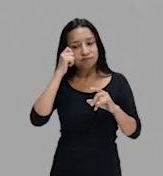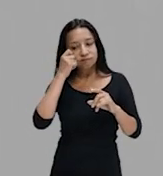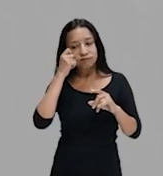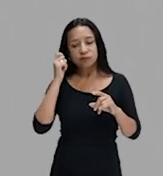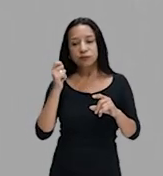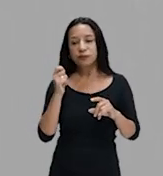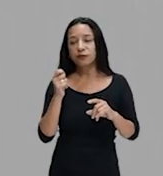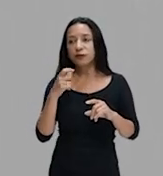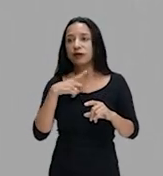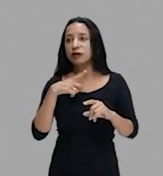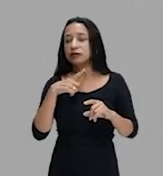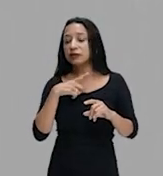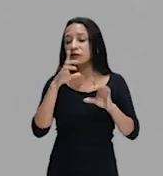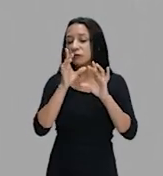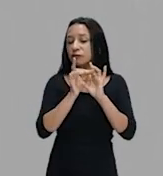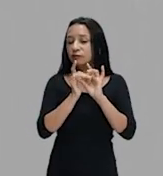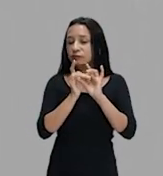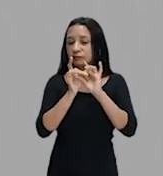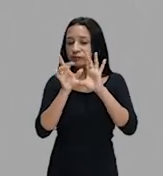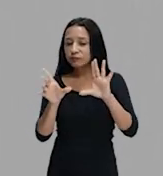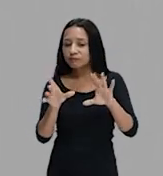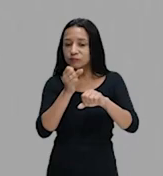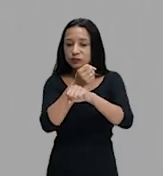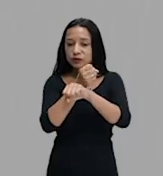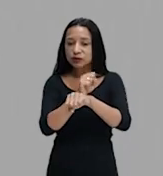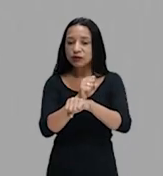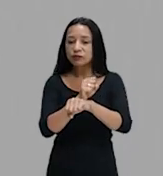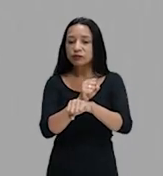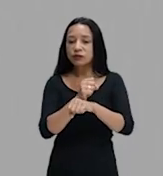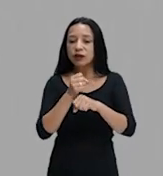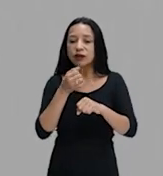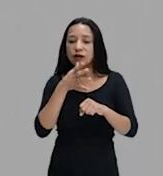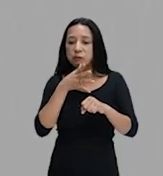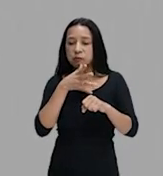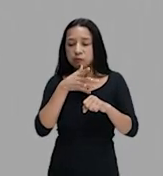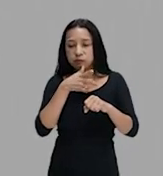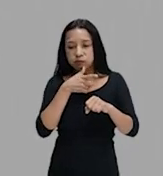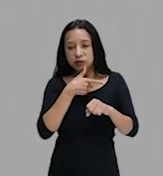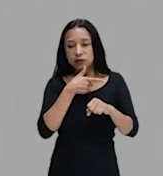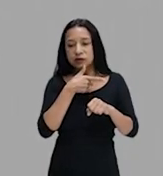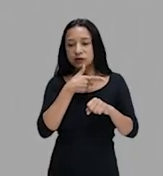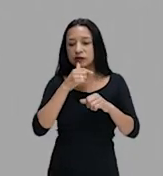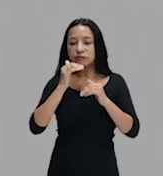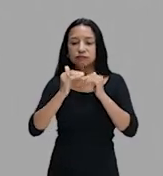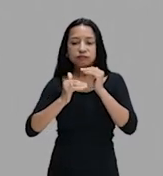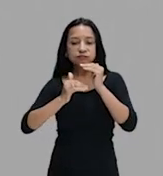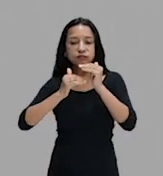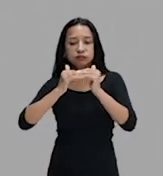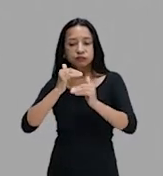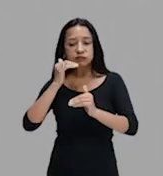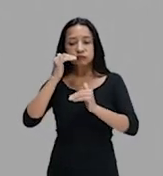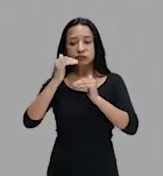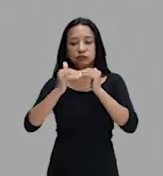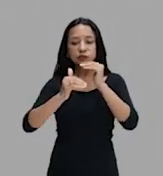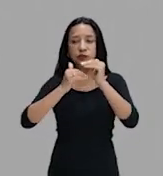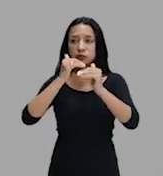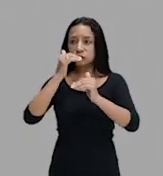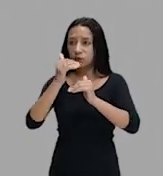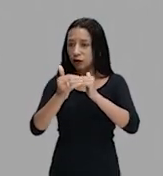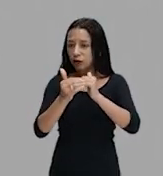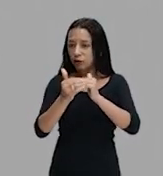lenta, gradual, segura, uma legislação que, aos poucos, foi